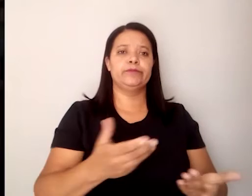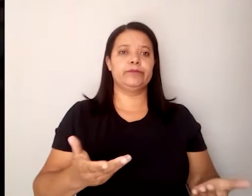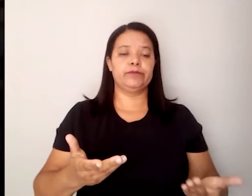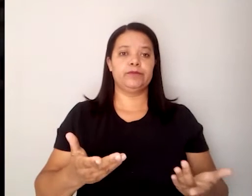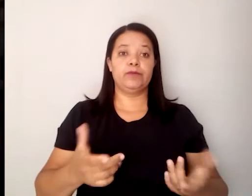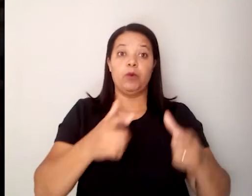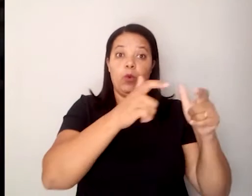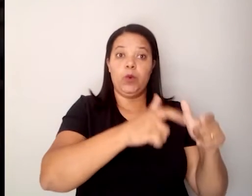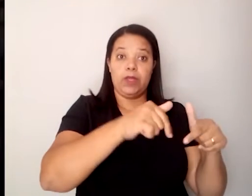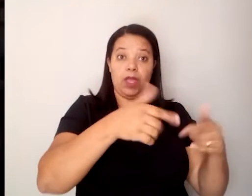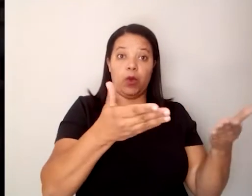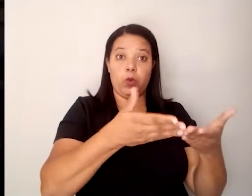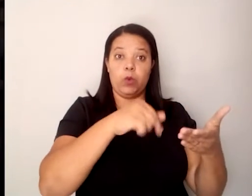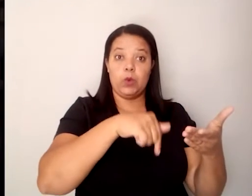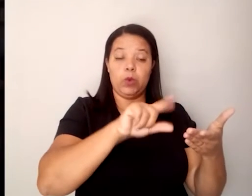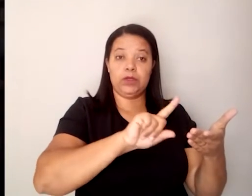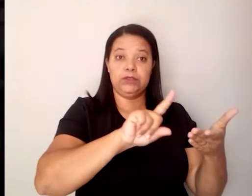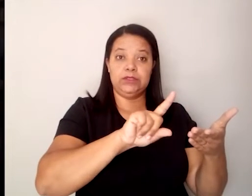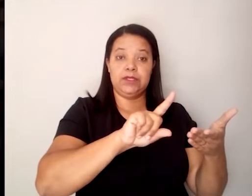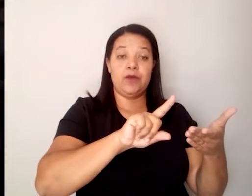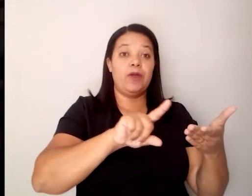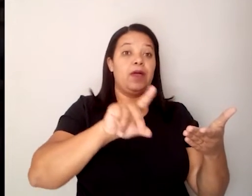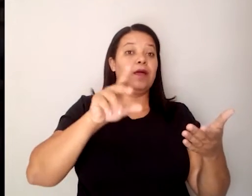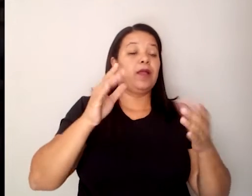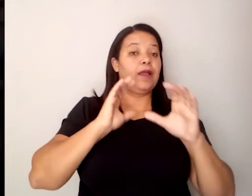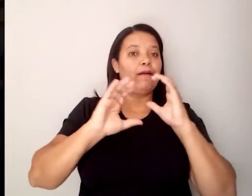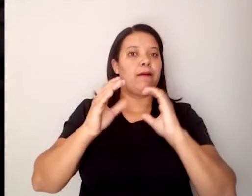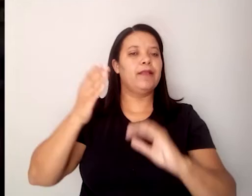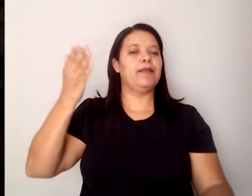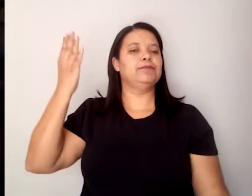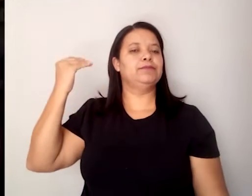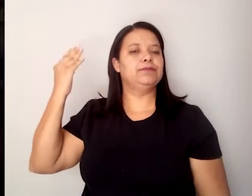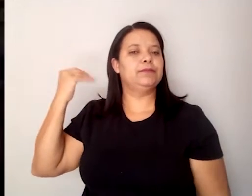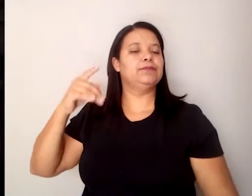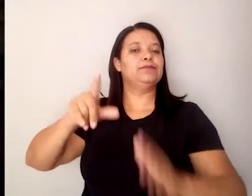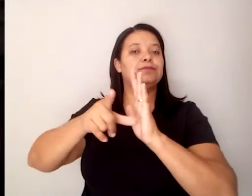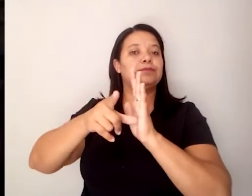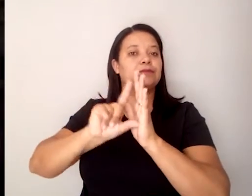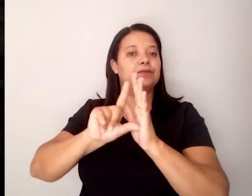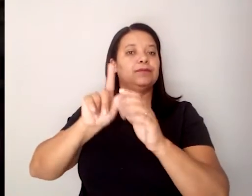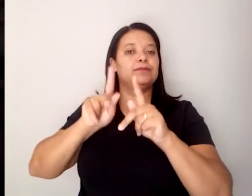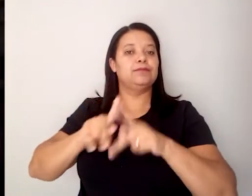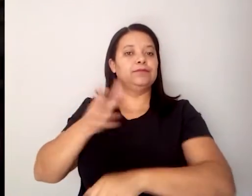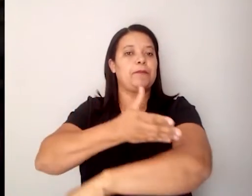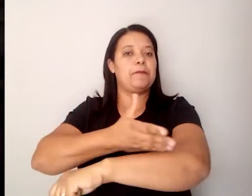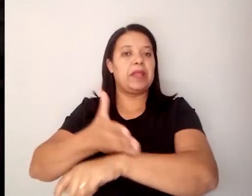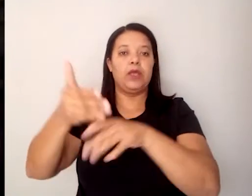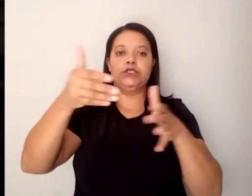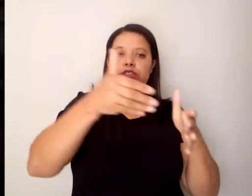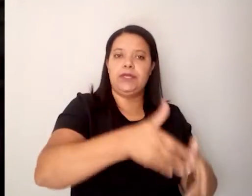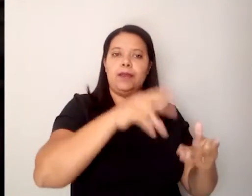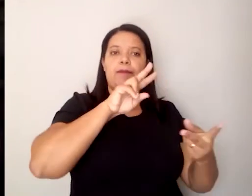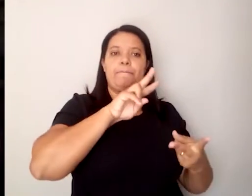atualmente, não, é a floresta toda, antes dos brancos chegarem e confinarem eles num